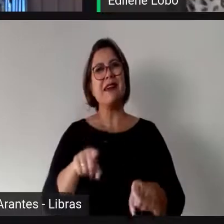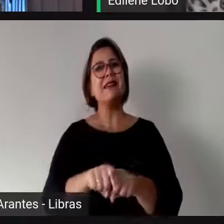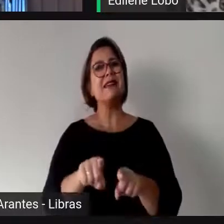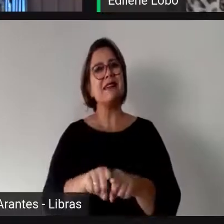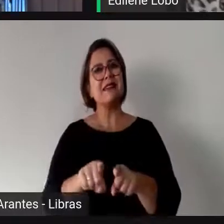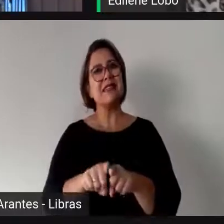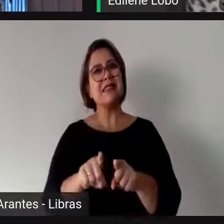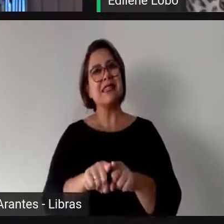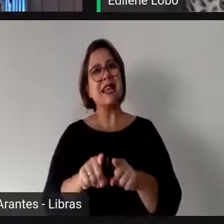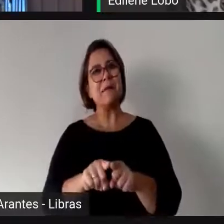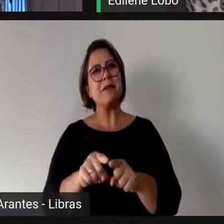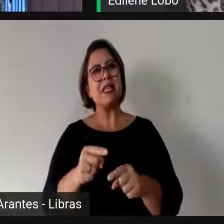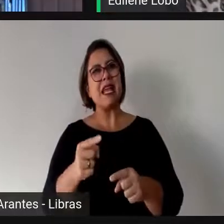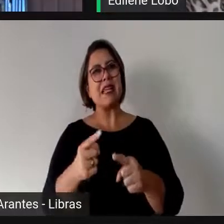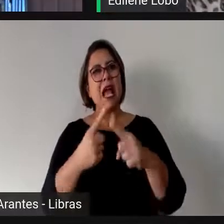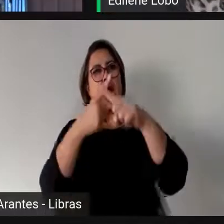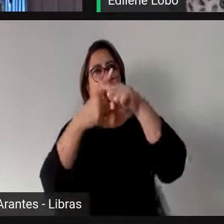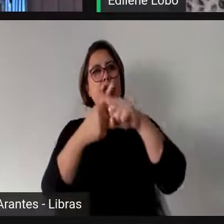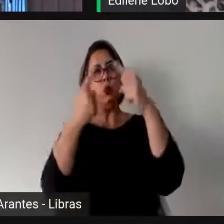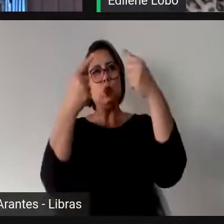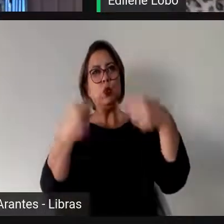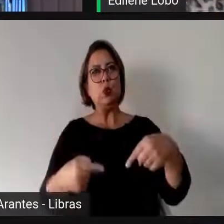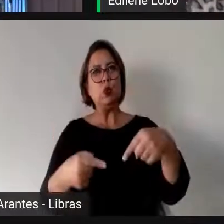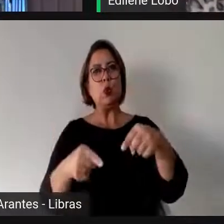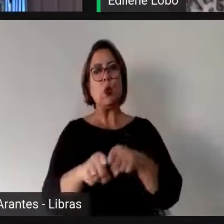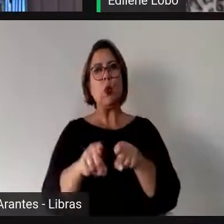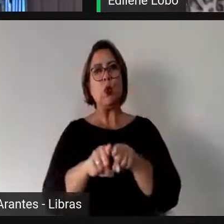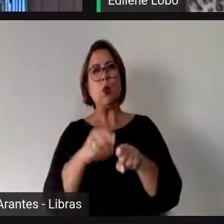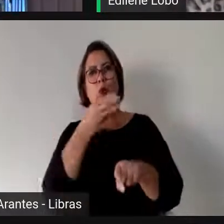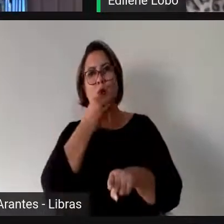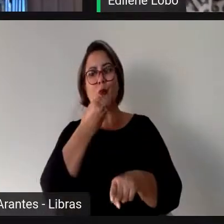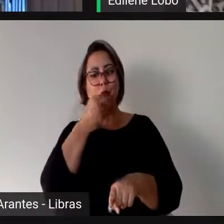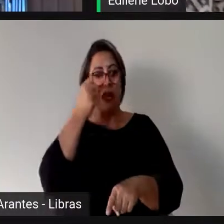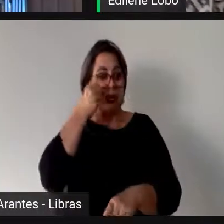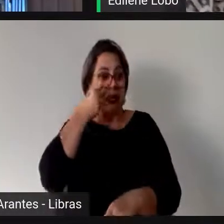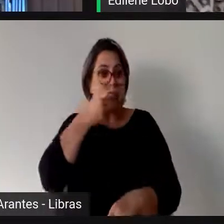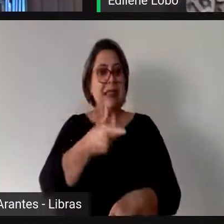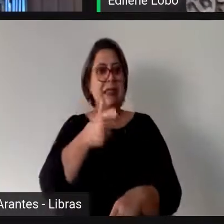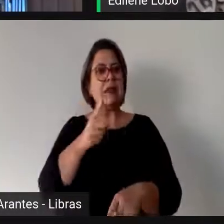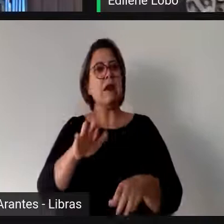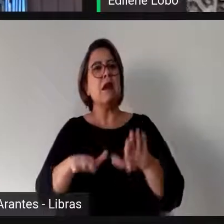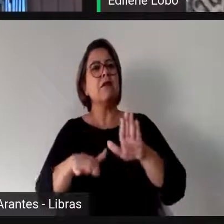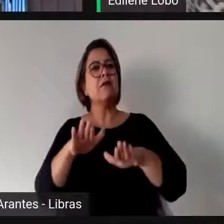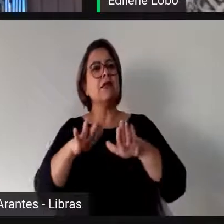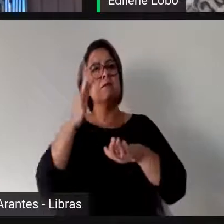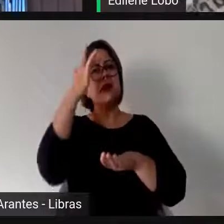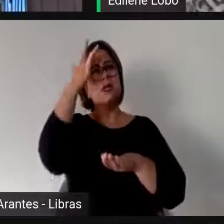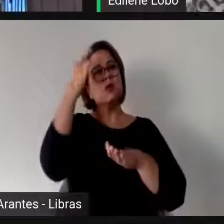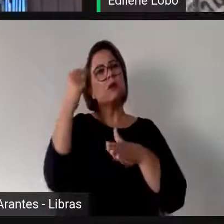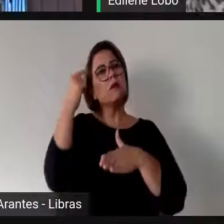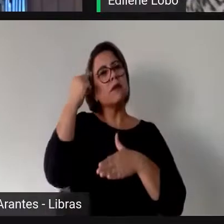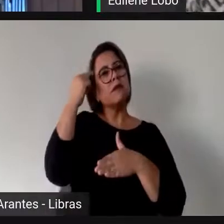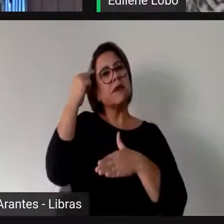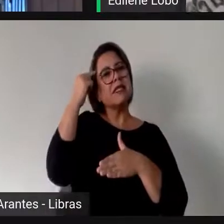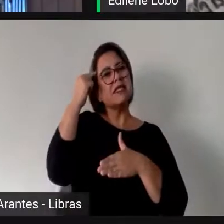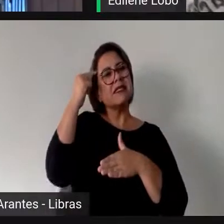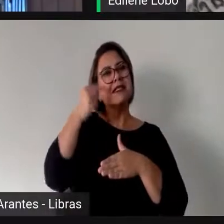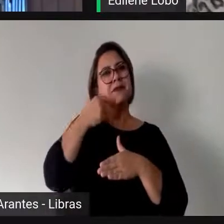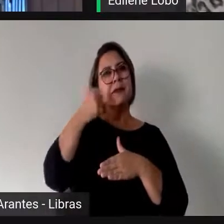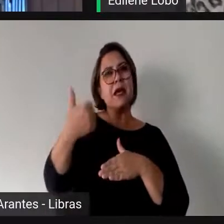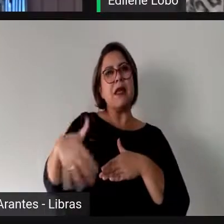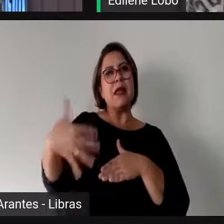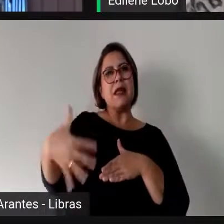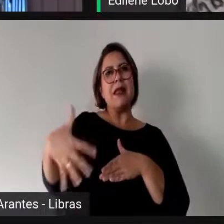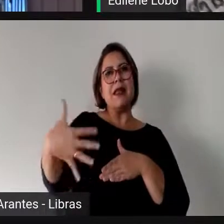tão competitivo que é o campo público. Muitas pessoas podem se questionar se custando caro como estou aqui